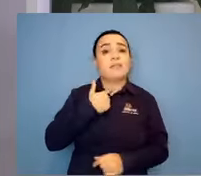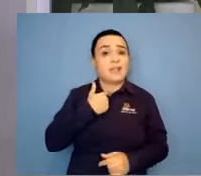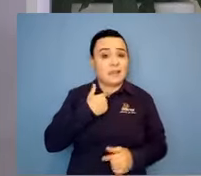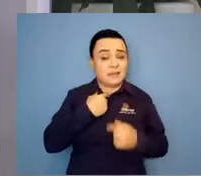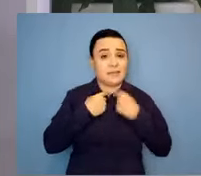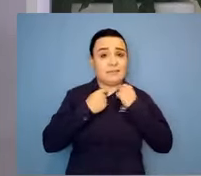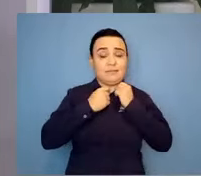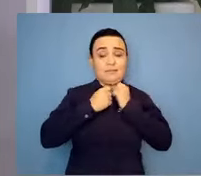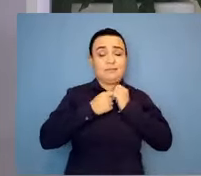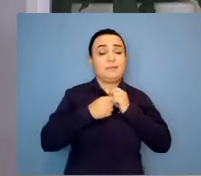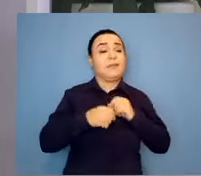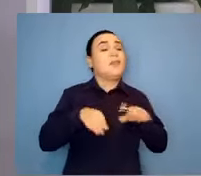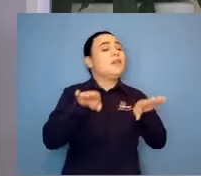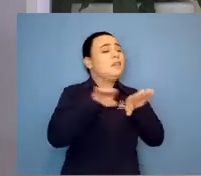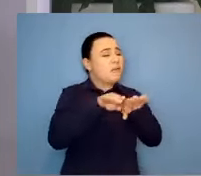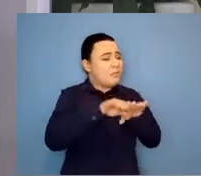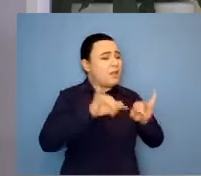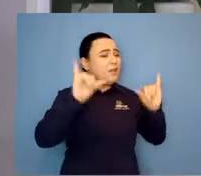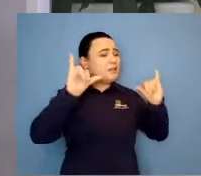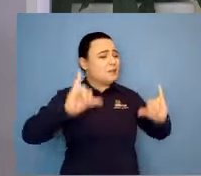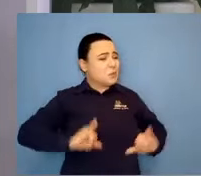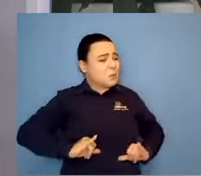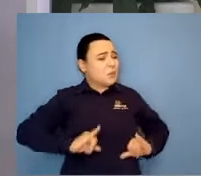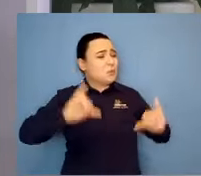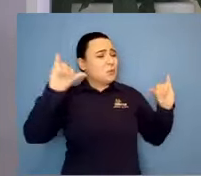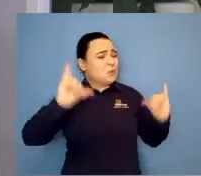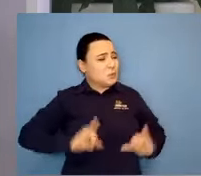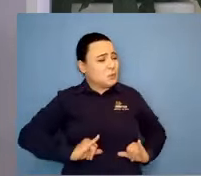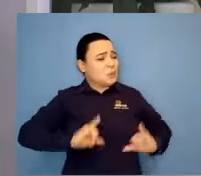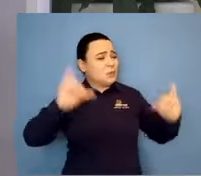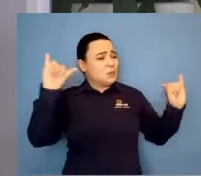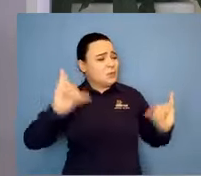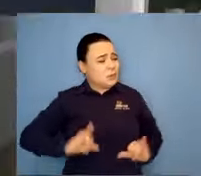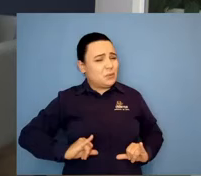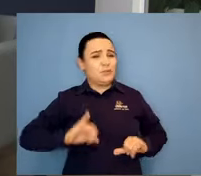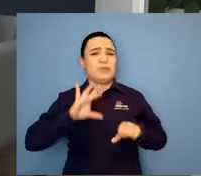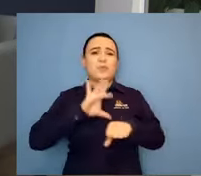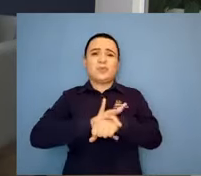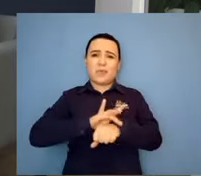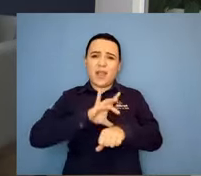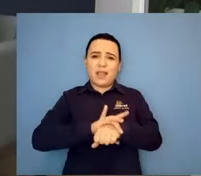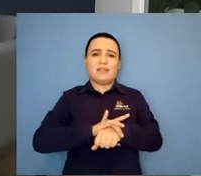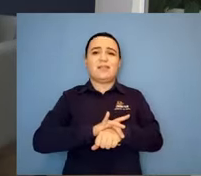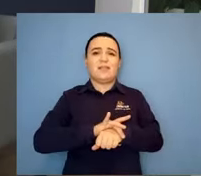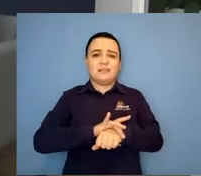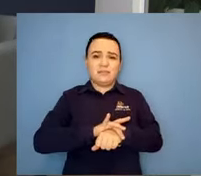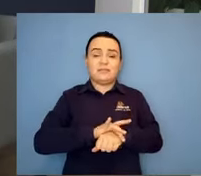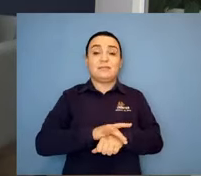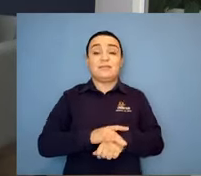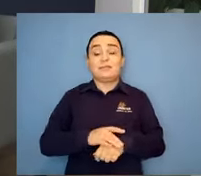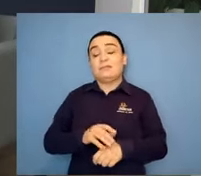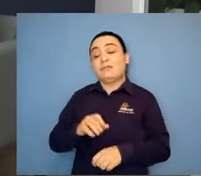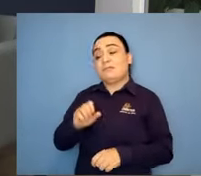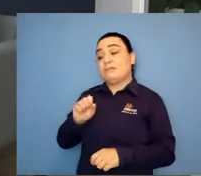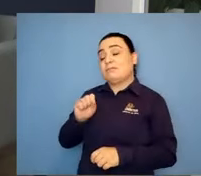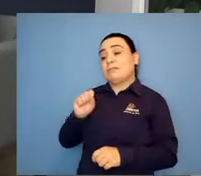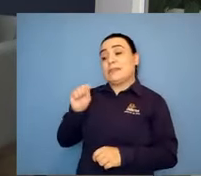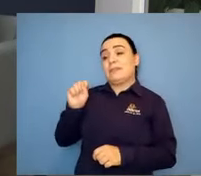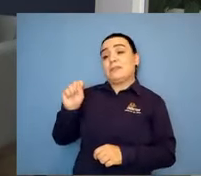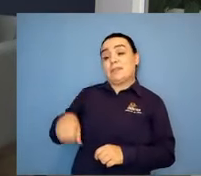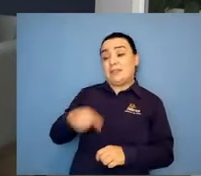doença, toda essa questão que seria melhor para o sistema. E outra coisa, quando recebe o diagnóstico precoce,